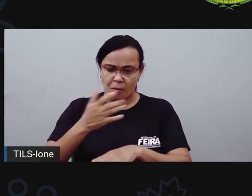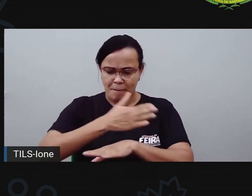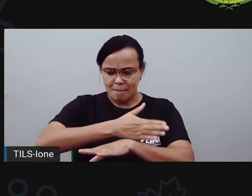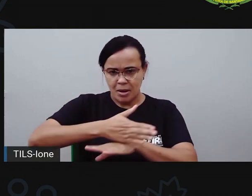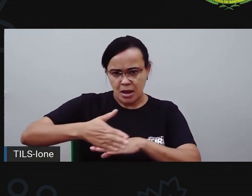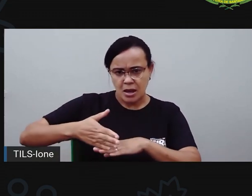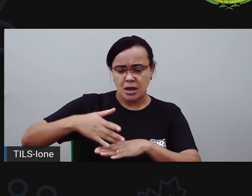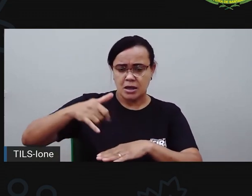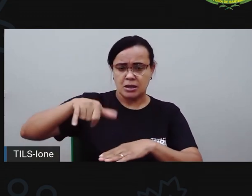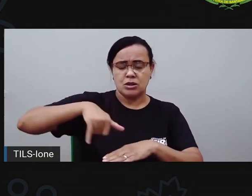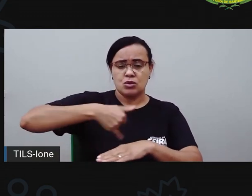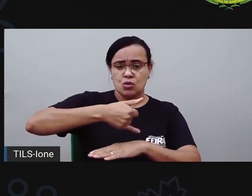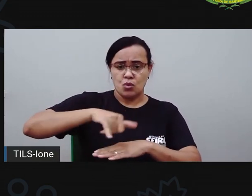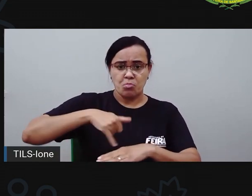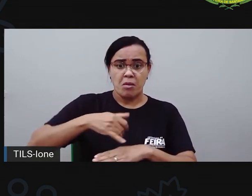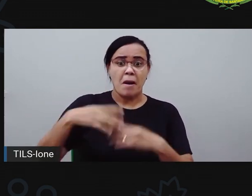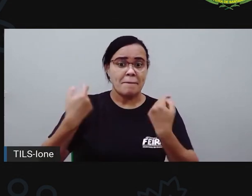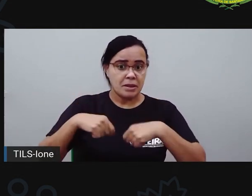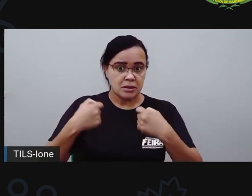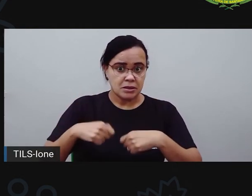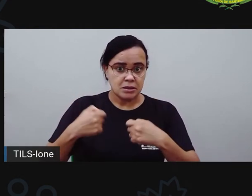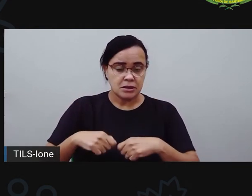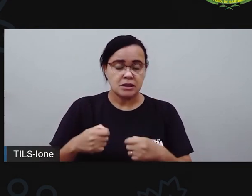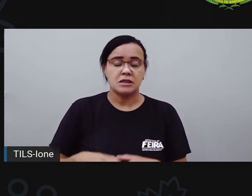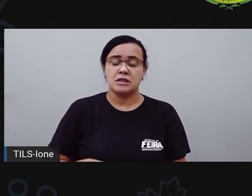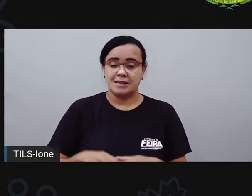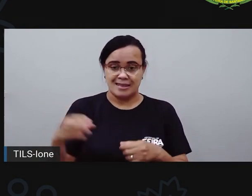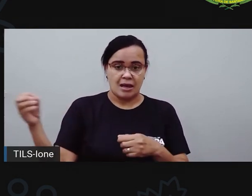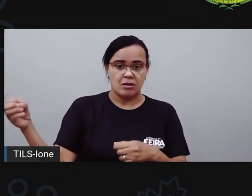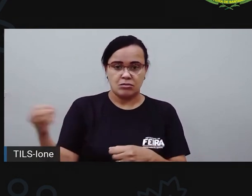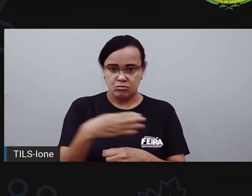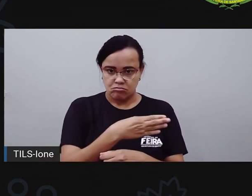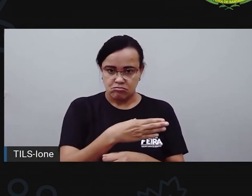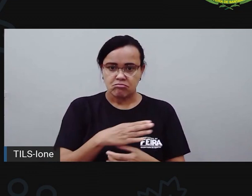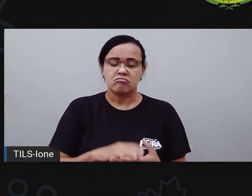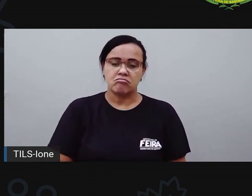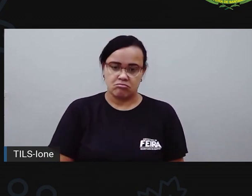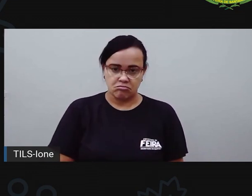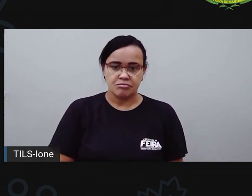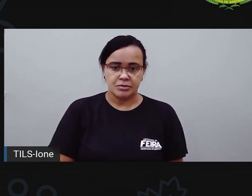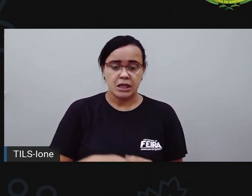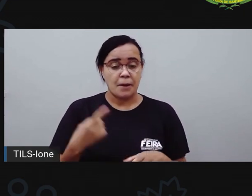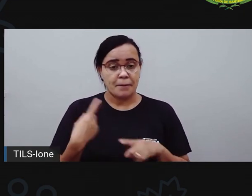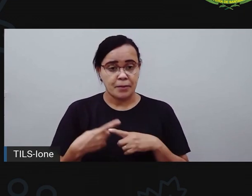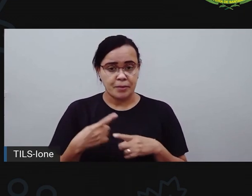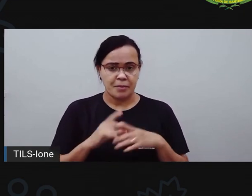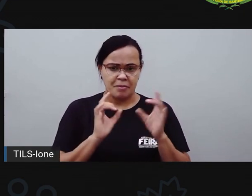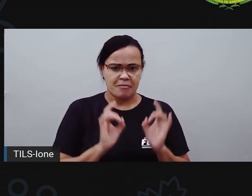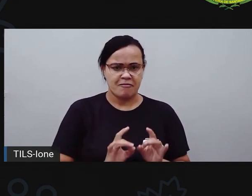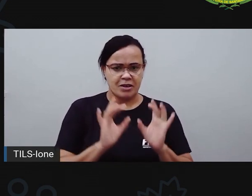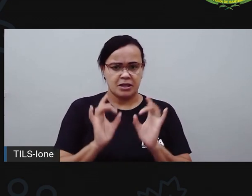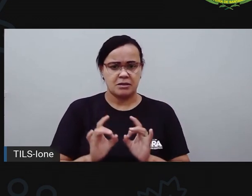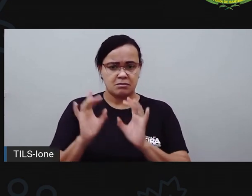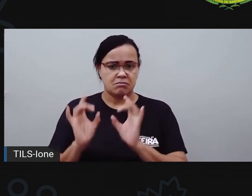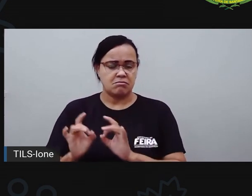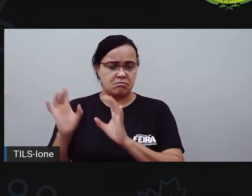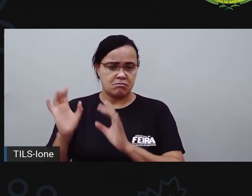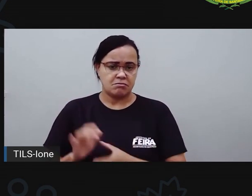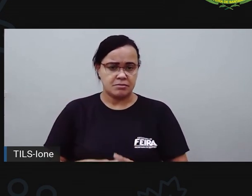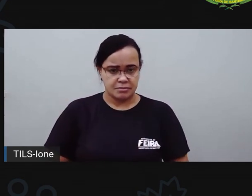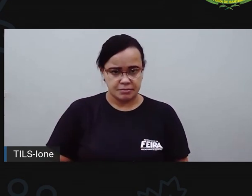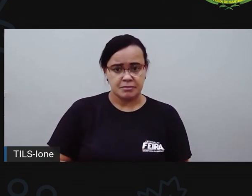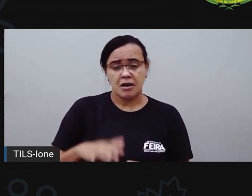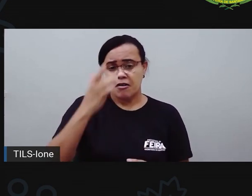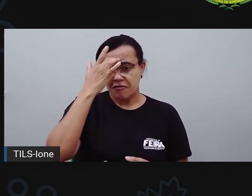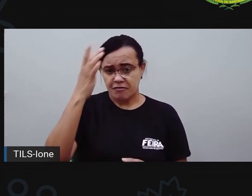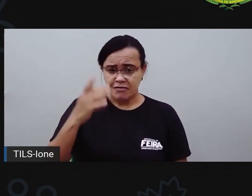é de qualidade, o ovo está novinho, então não tem problema. Mas para vender, aí seria bom usar ovo a ser real, como a Pró falou. E acha facinho